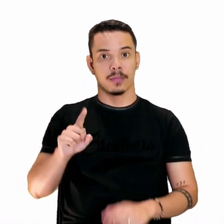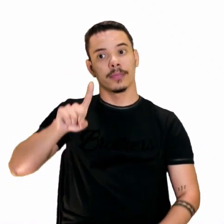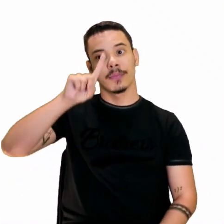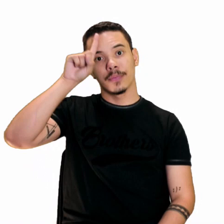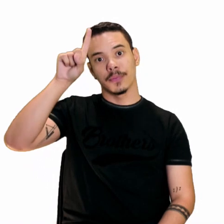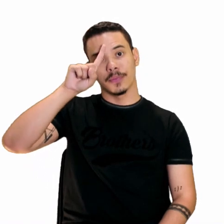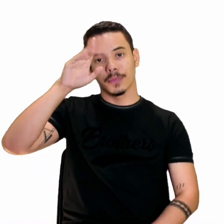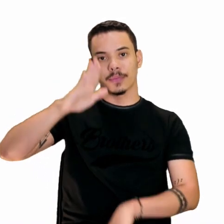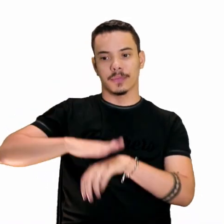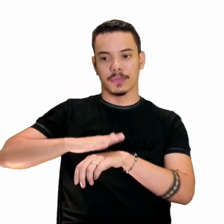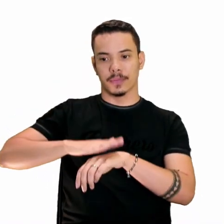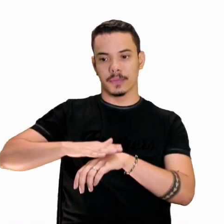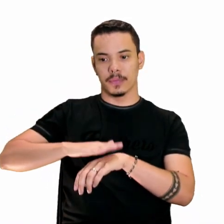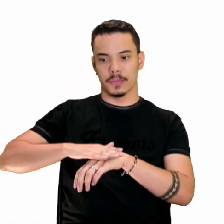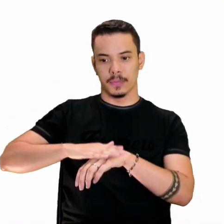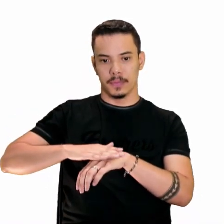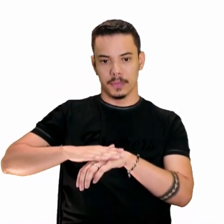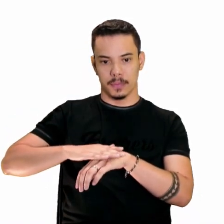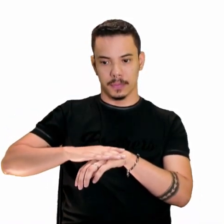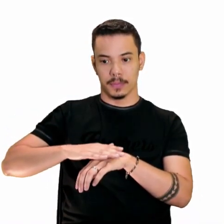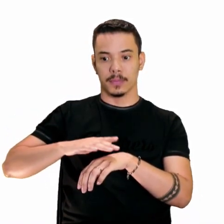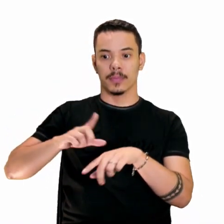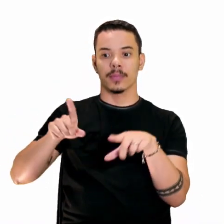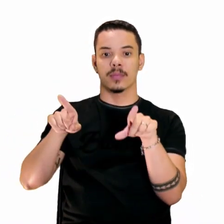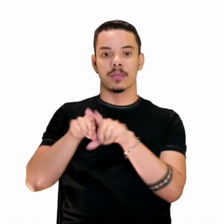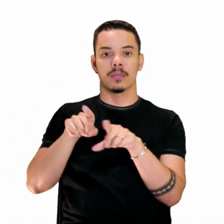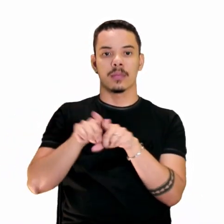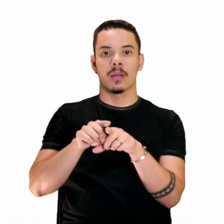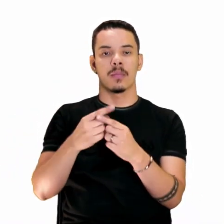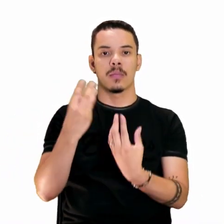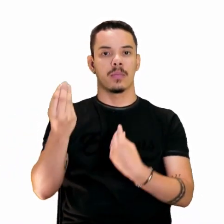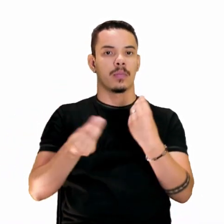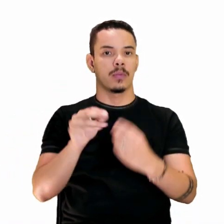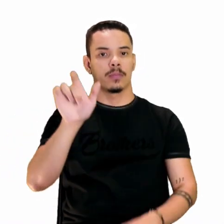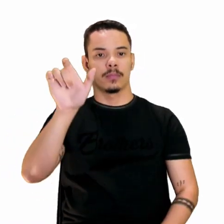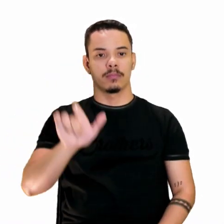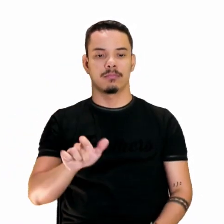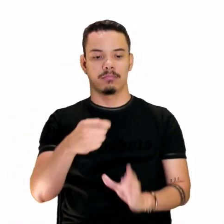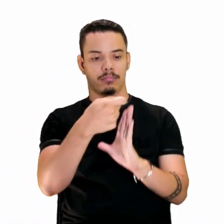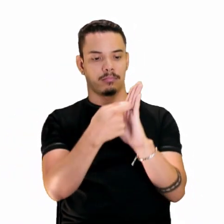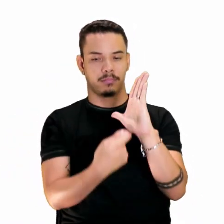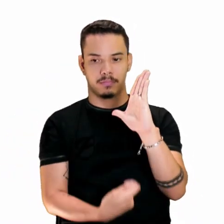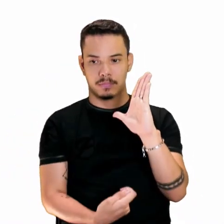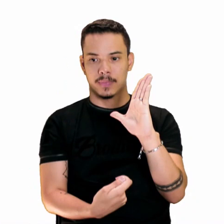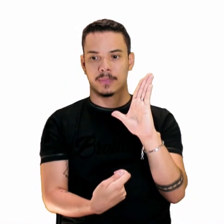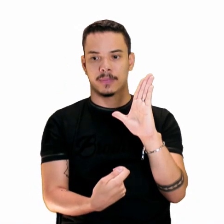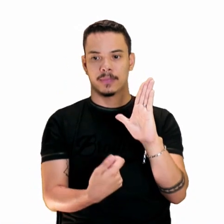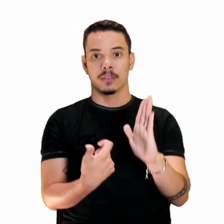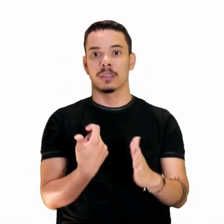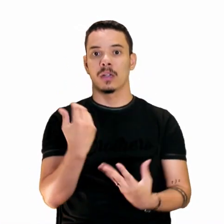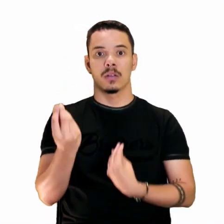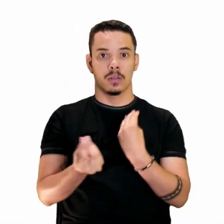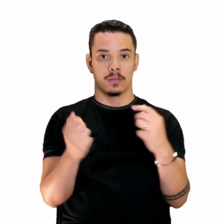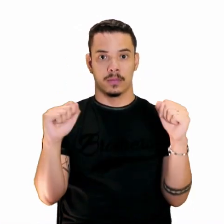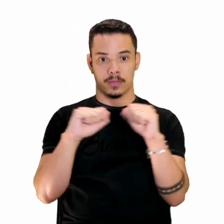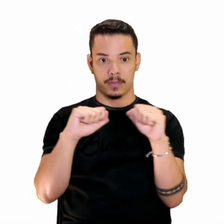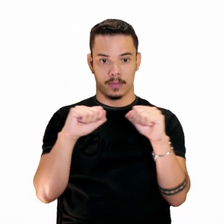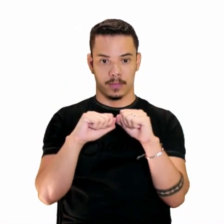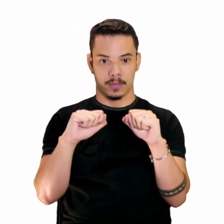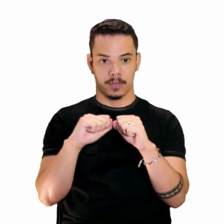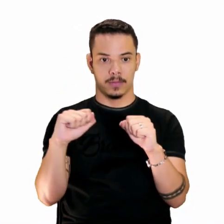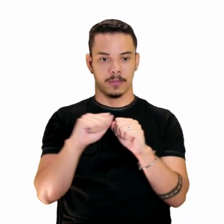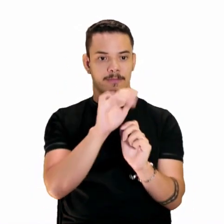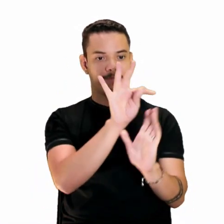ideias, né? Tá? Com as ideias de quem vai produzir essa redação. E aí, como é que ele vai fazer essa